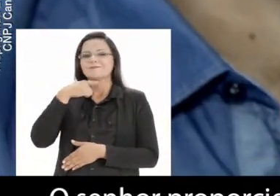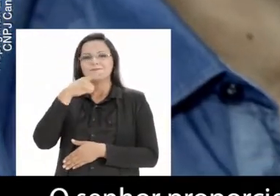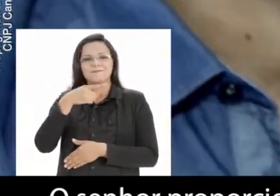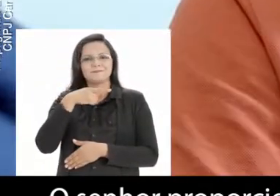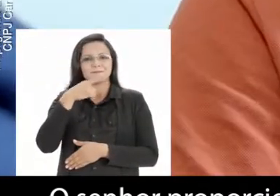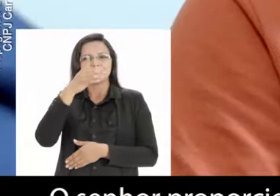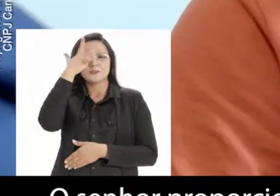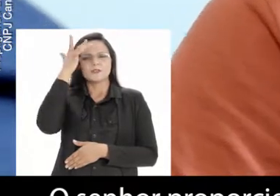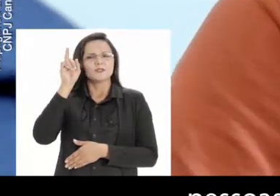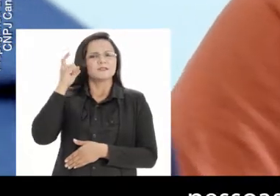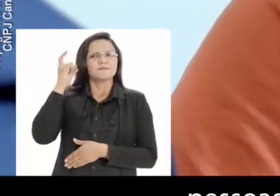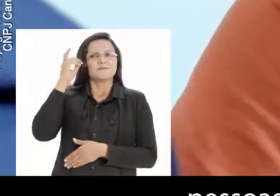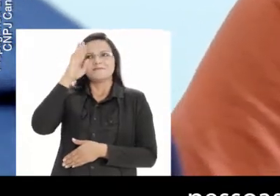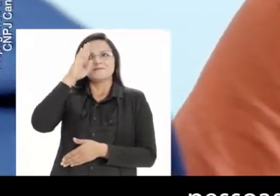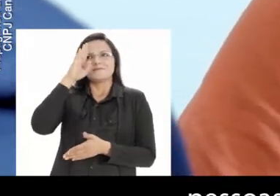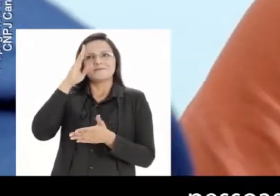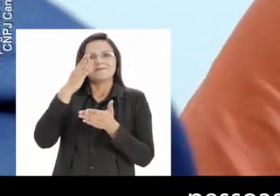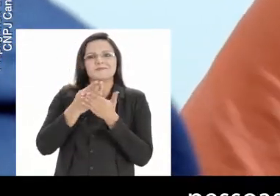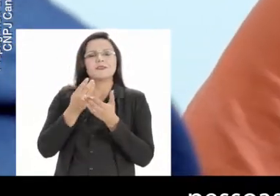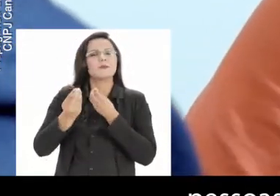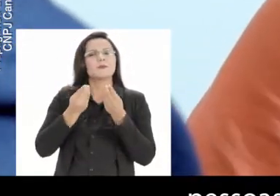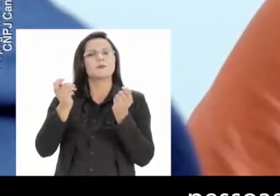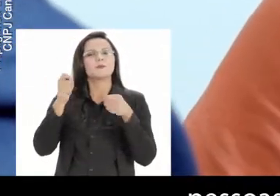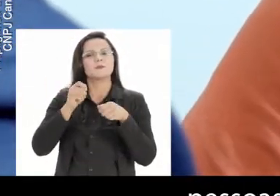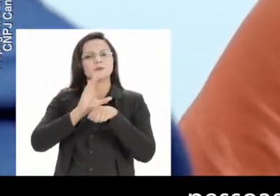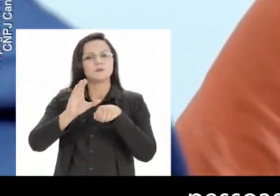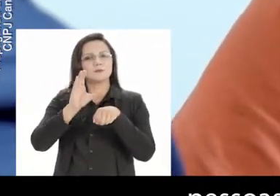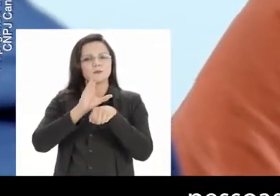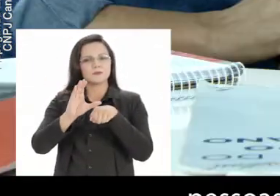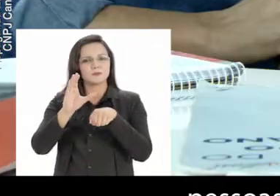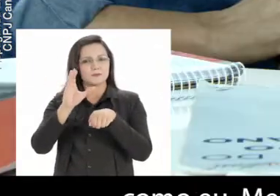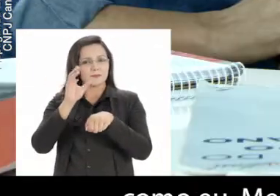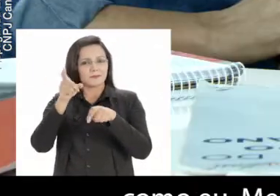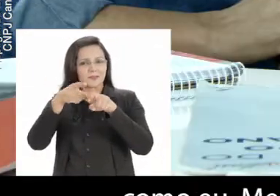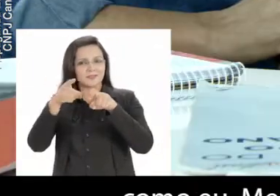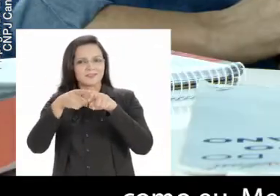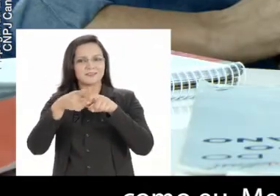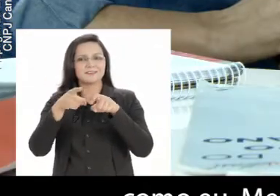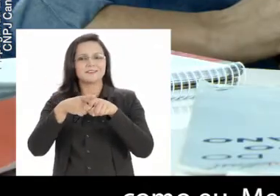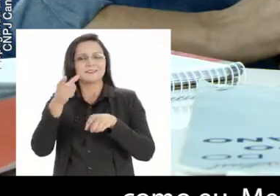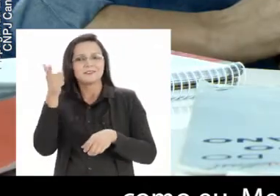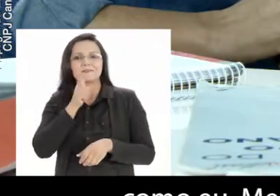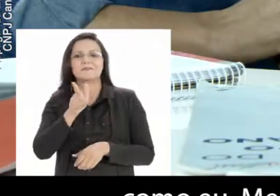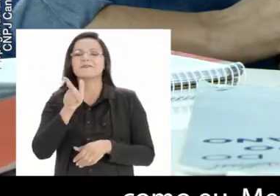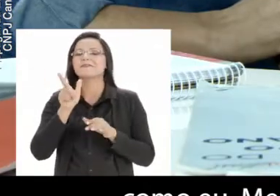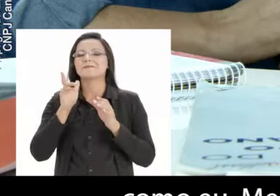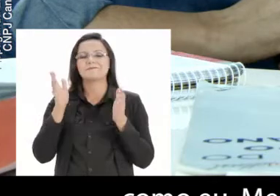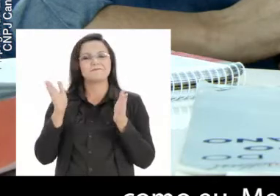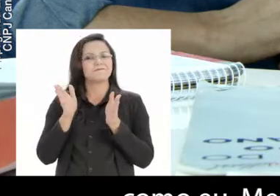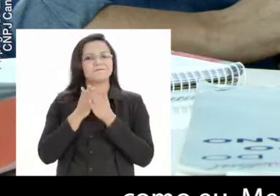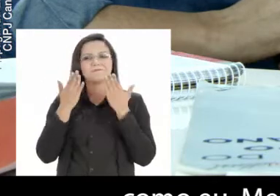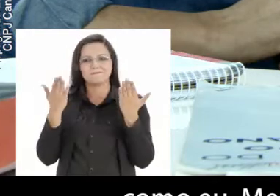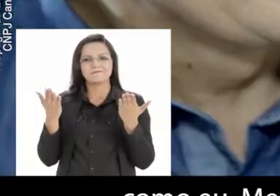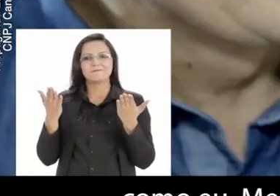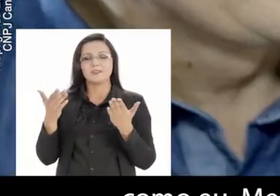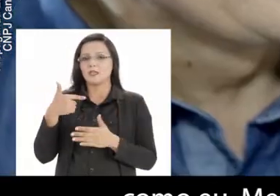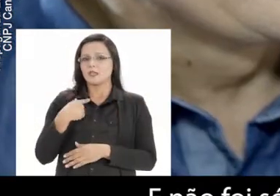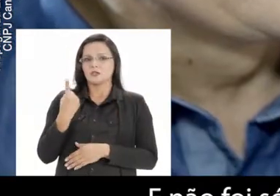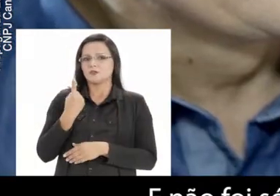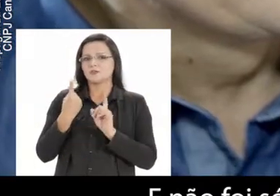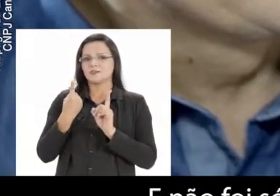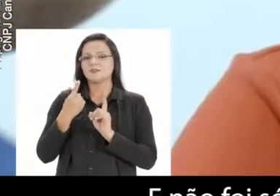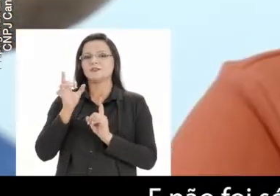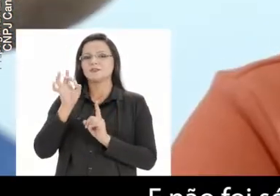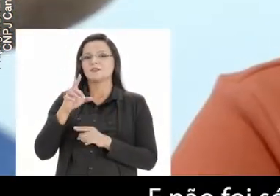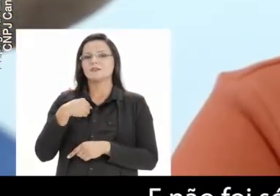duvidariam. Pessoas que antes não tinham condição de cursar, como eu, medicina, colocaram do mesmo lado. Isso é fantástico. E não foi